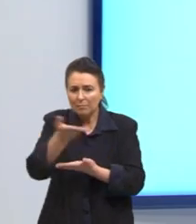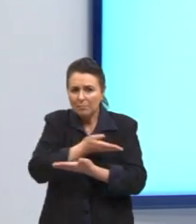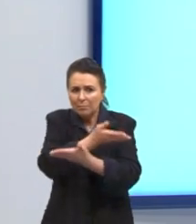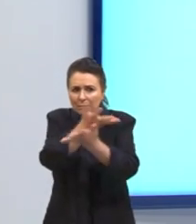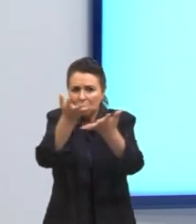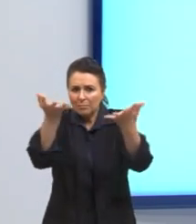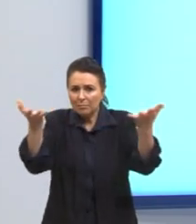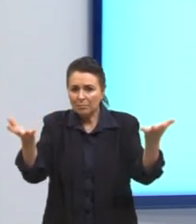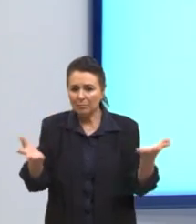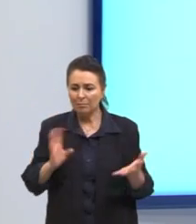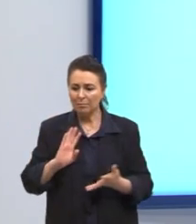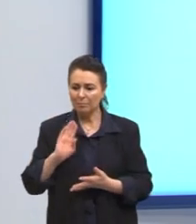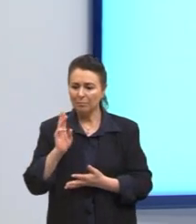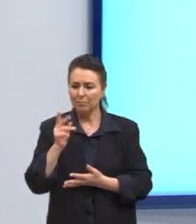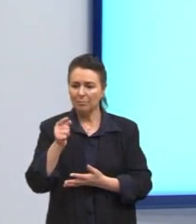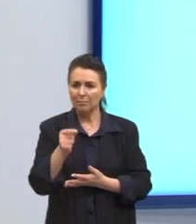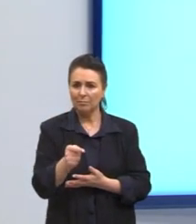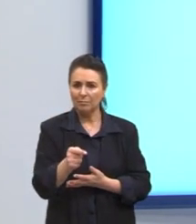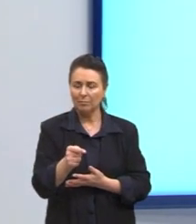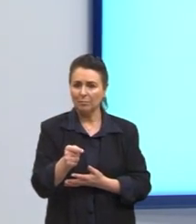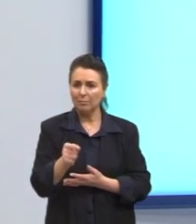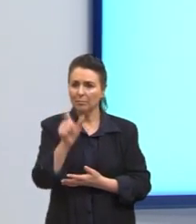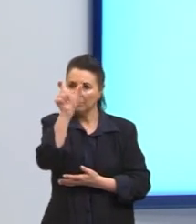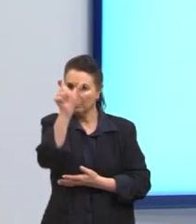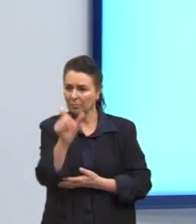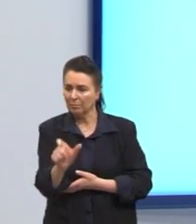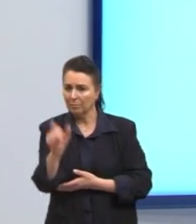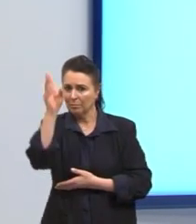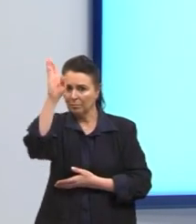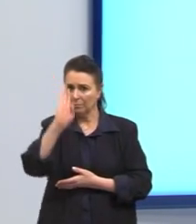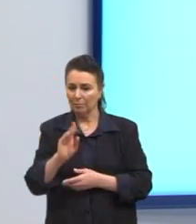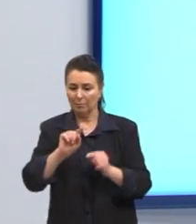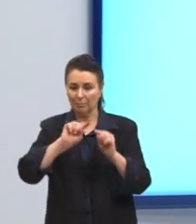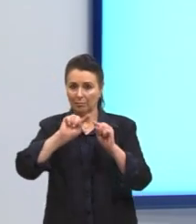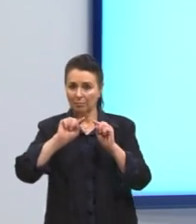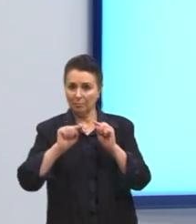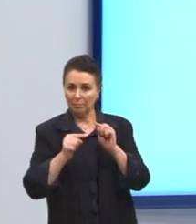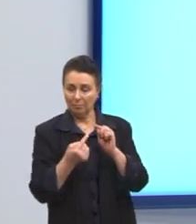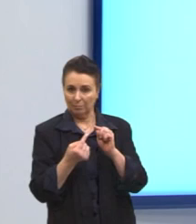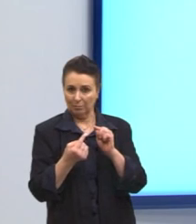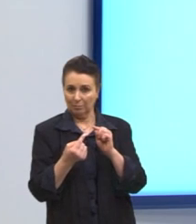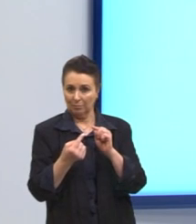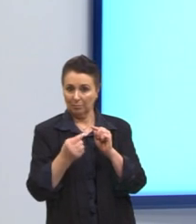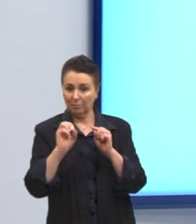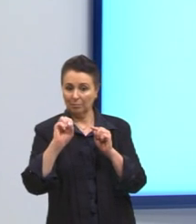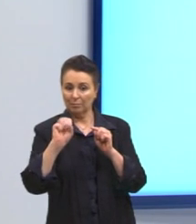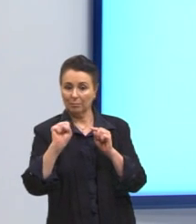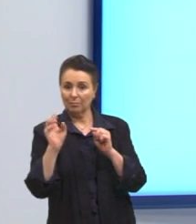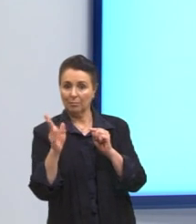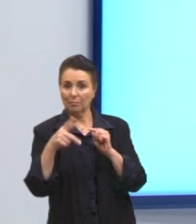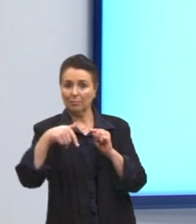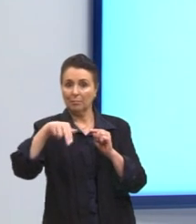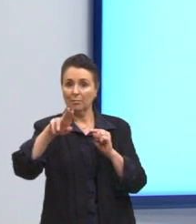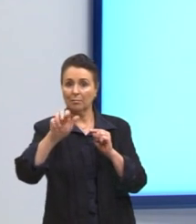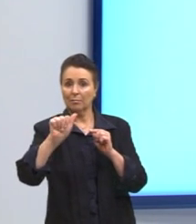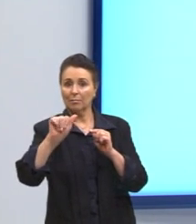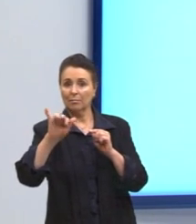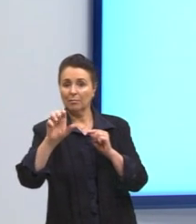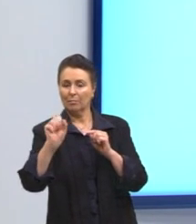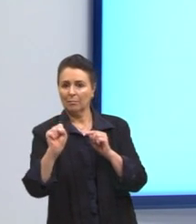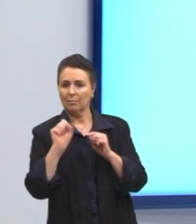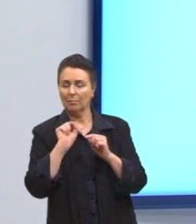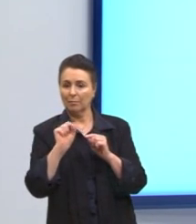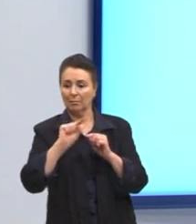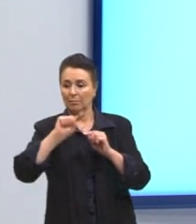milhões de brasileiros, vírgula. Os Quais, Os Quais quem? Os Milhões de Brasileiros,